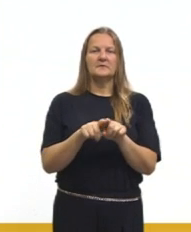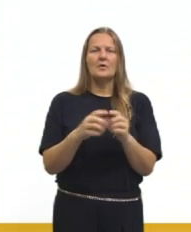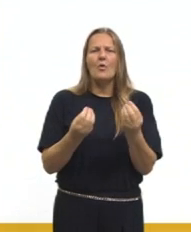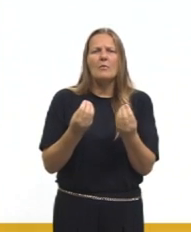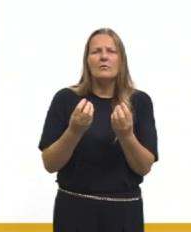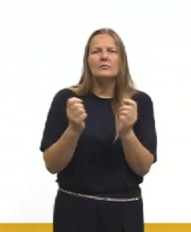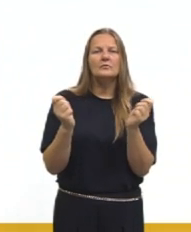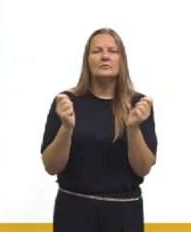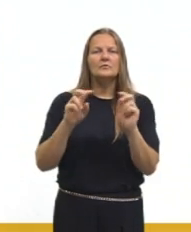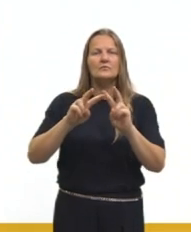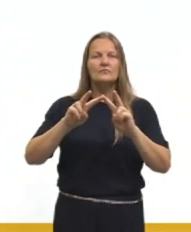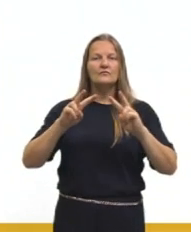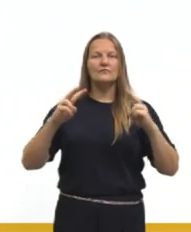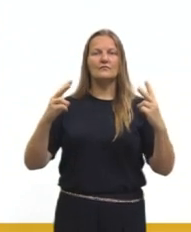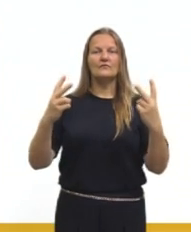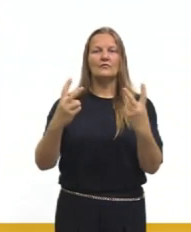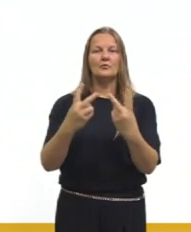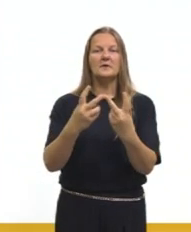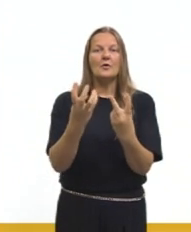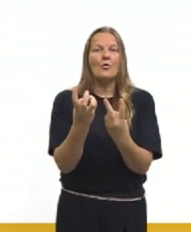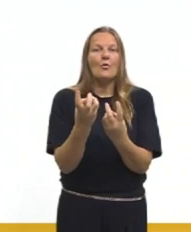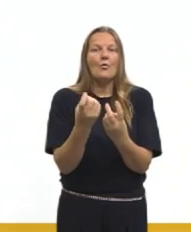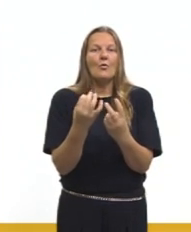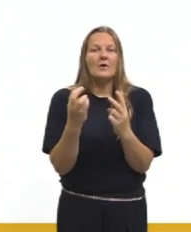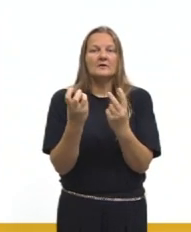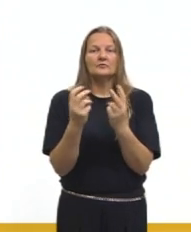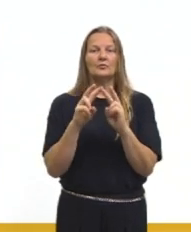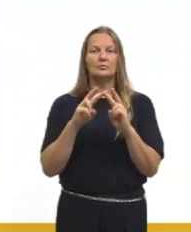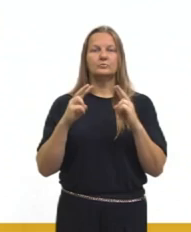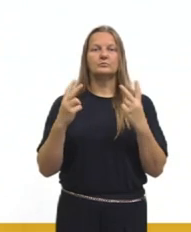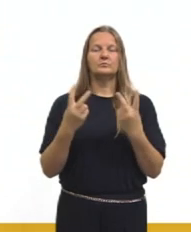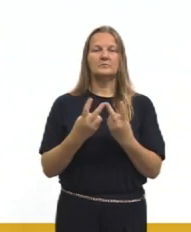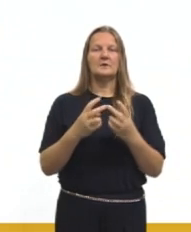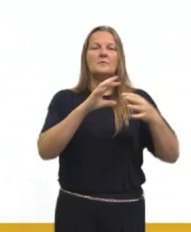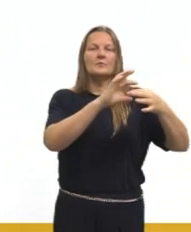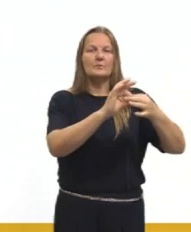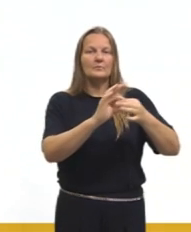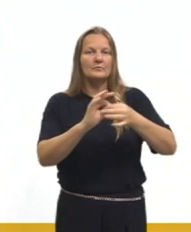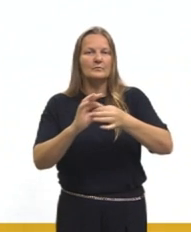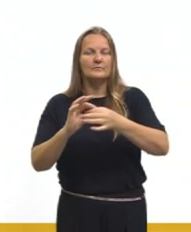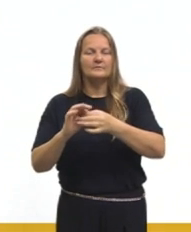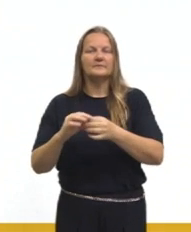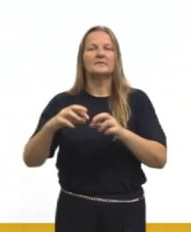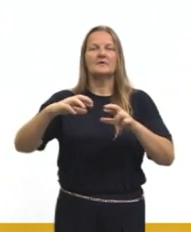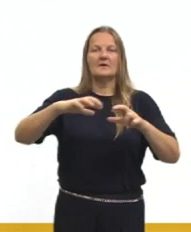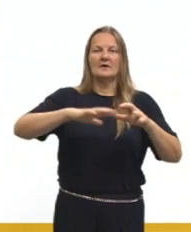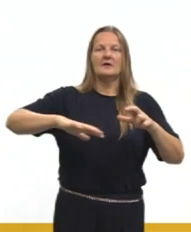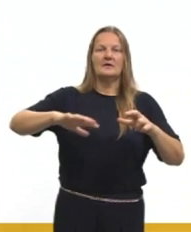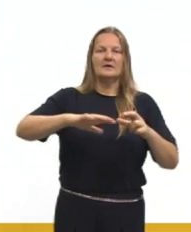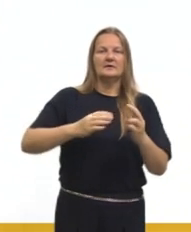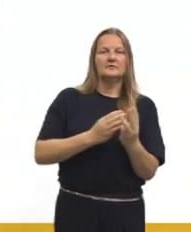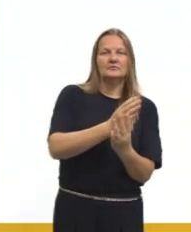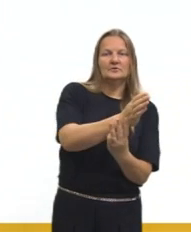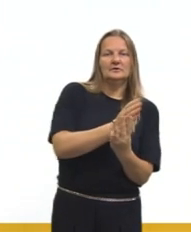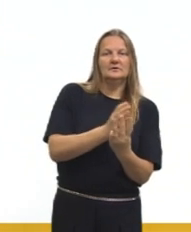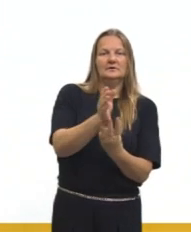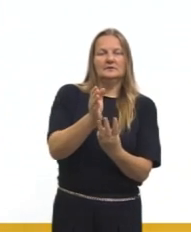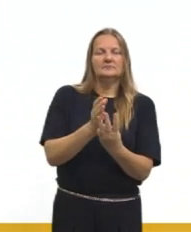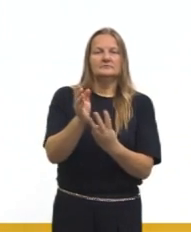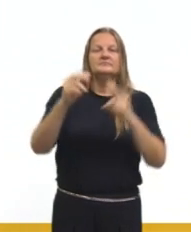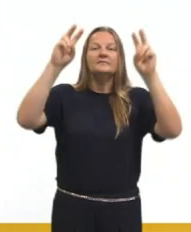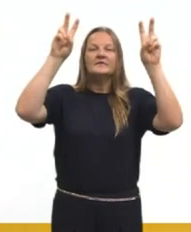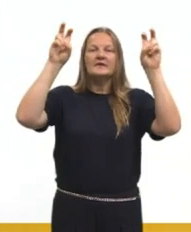relação entre diferentes figuras. Sempre contextualizando naquelas áreas que eu falei para vocês. Nos temas